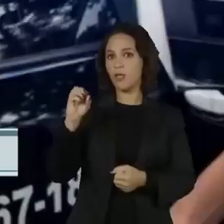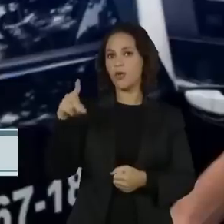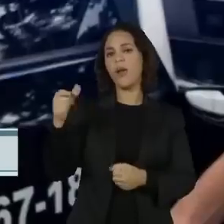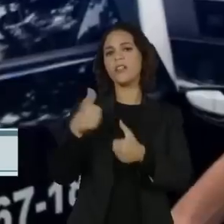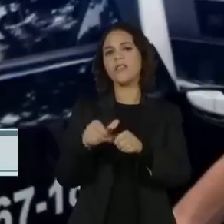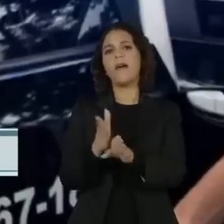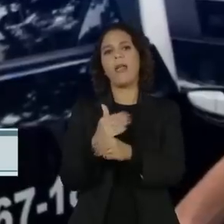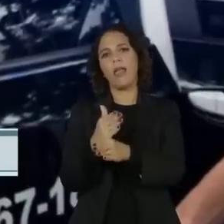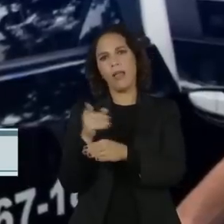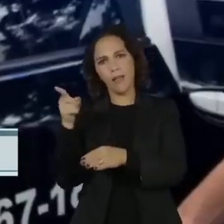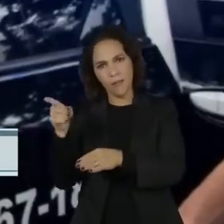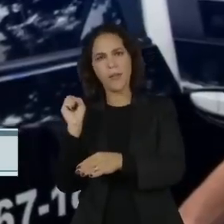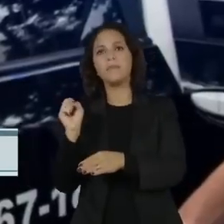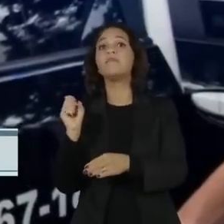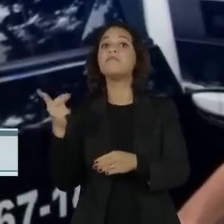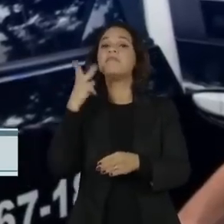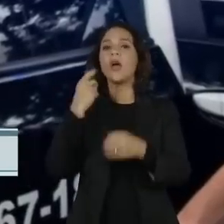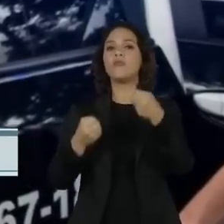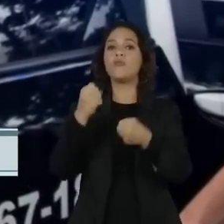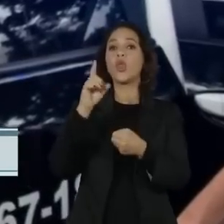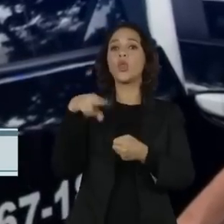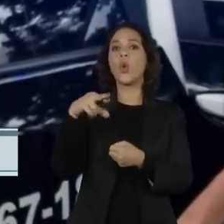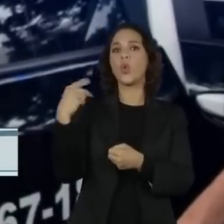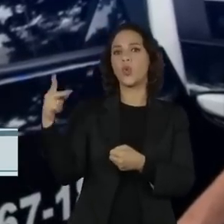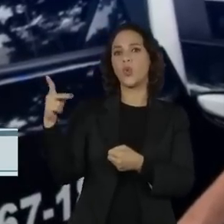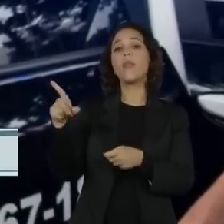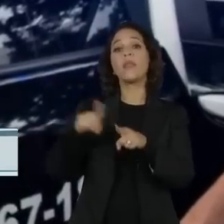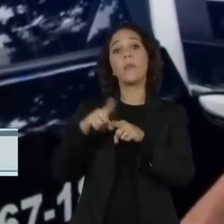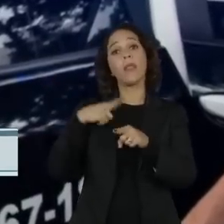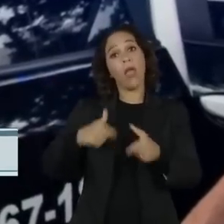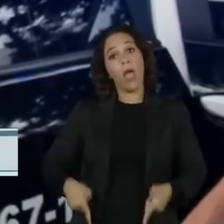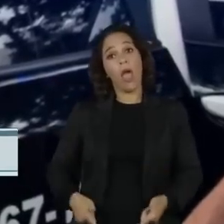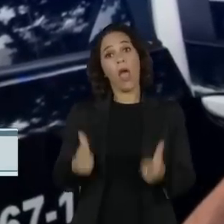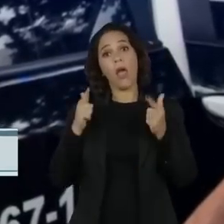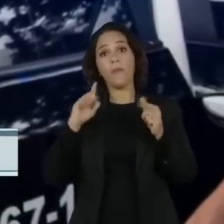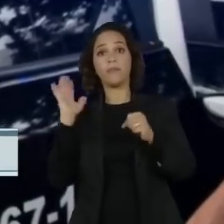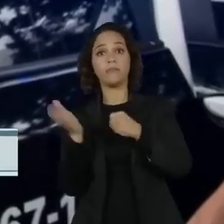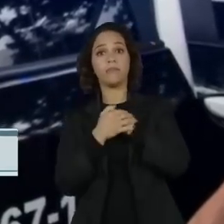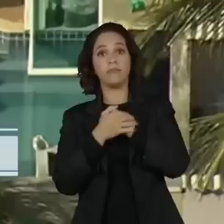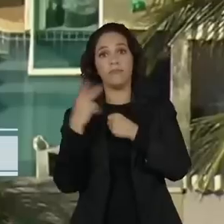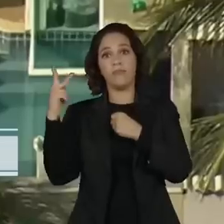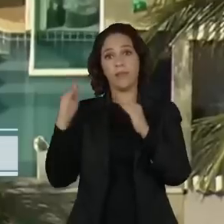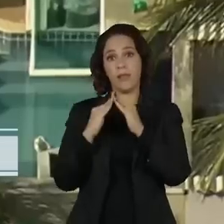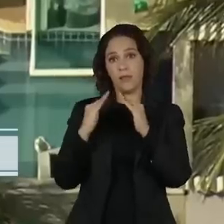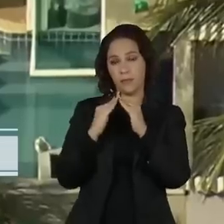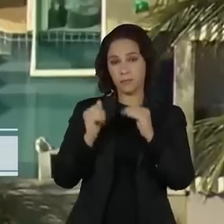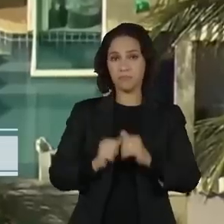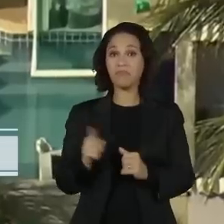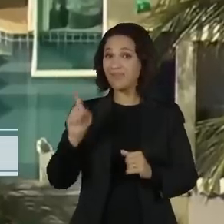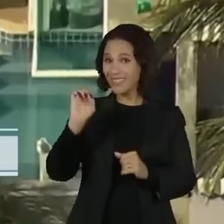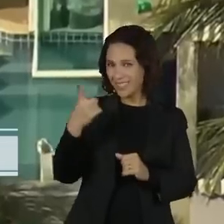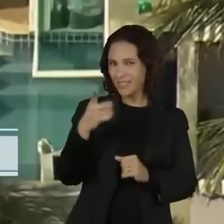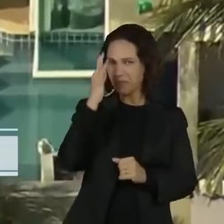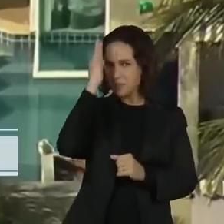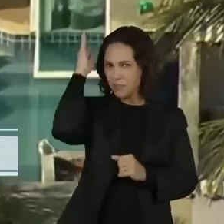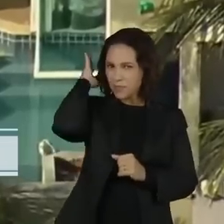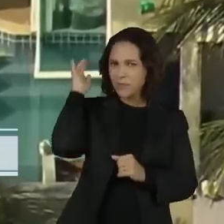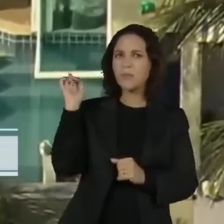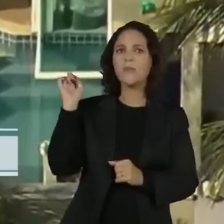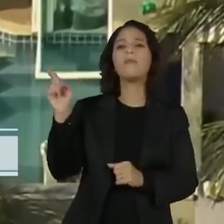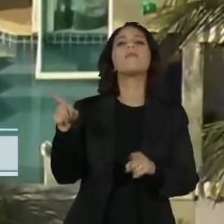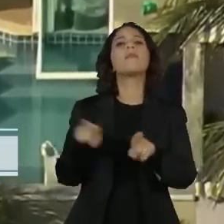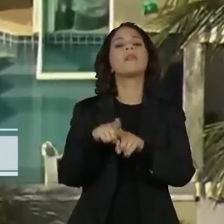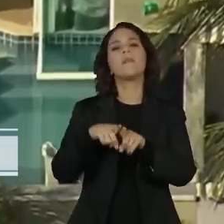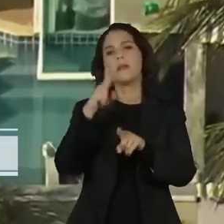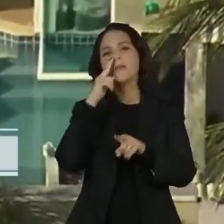aberto. Suel era dona do carro onde foram escondidas as armas que estavam no apartamento de Rony Lessa. O ex-bombeiro também teria ajudado a